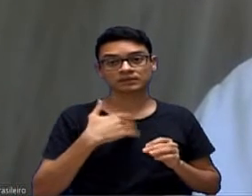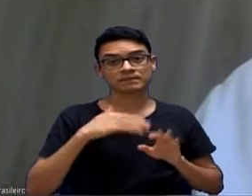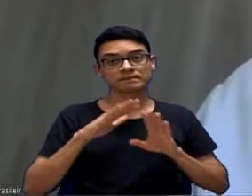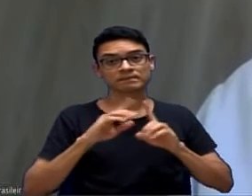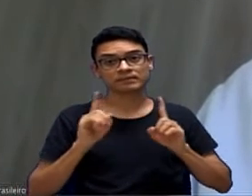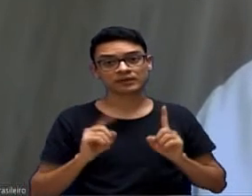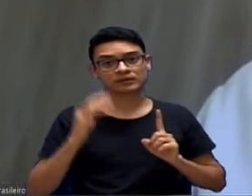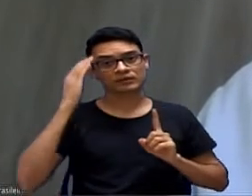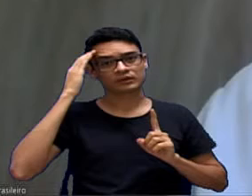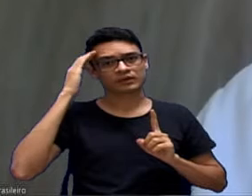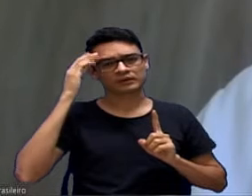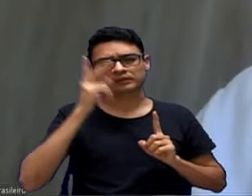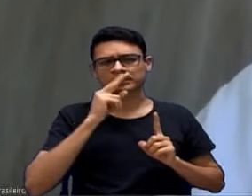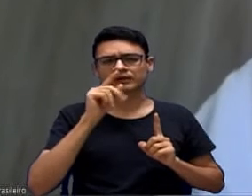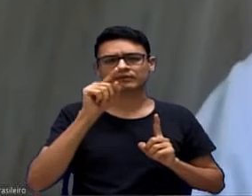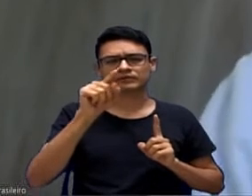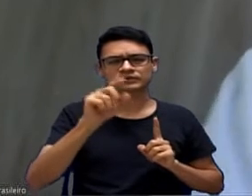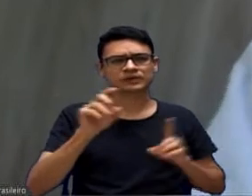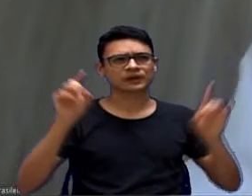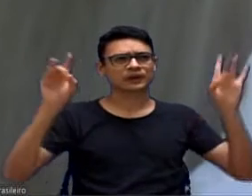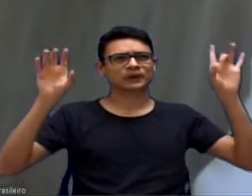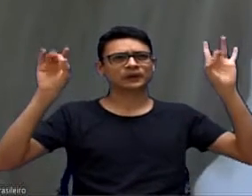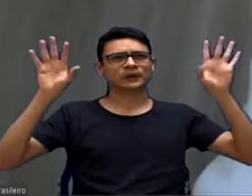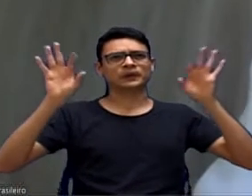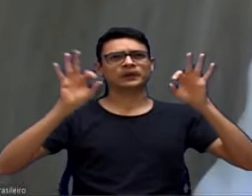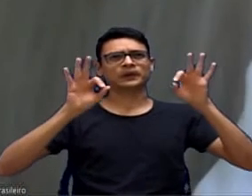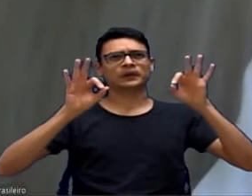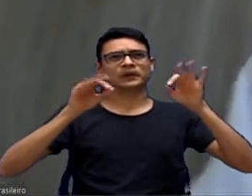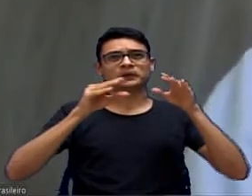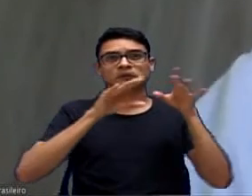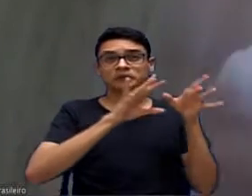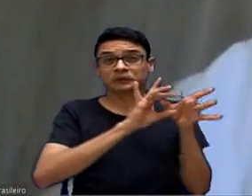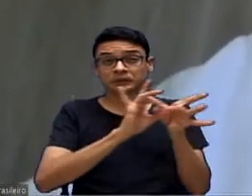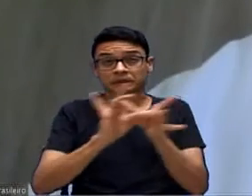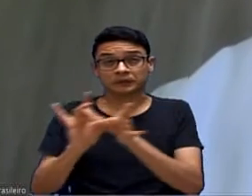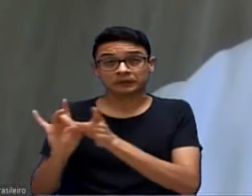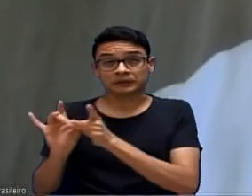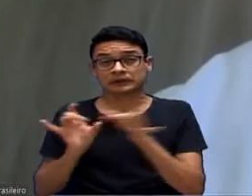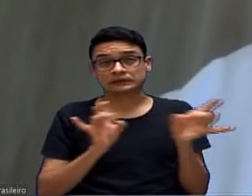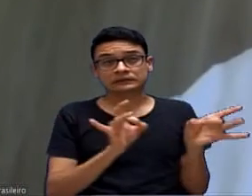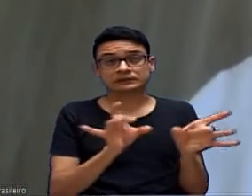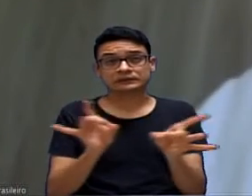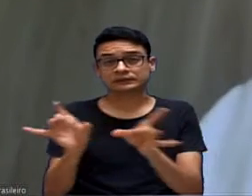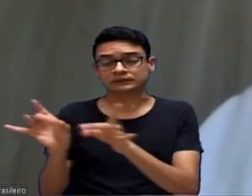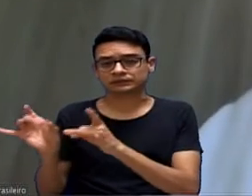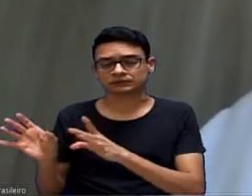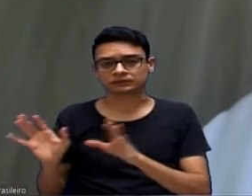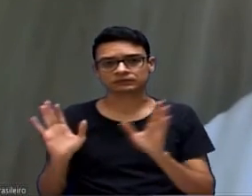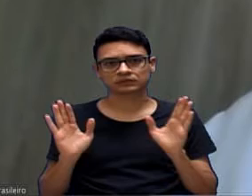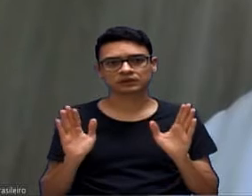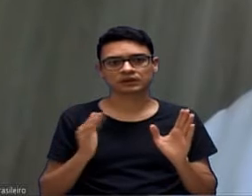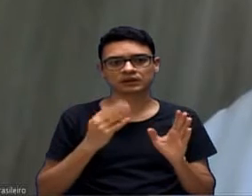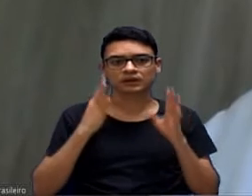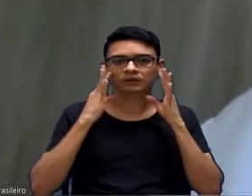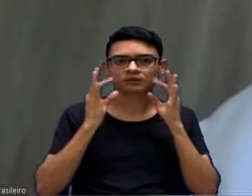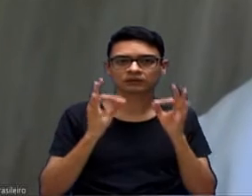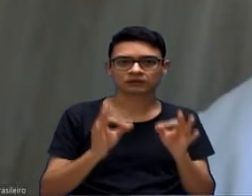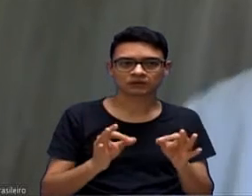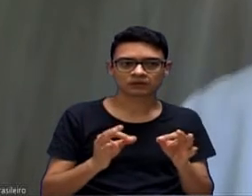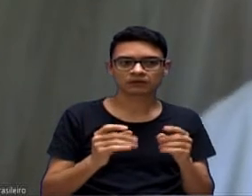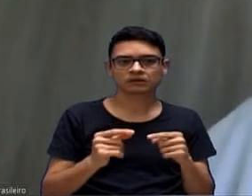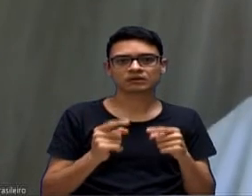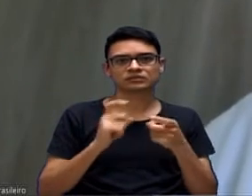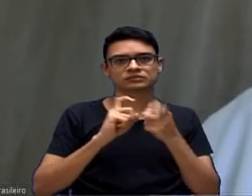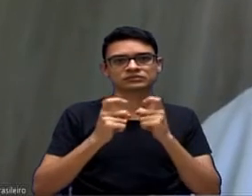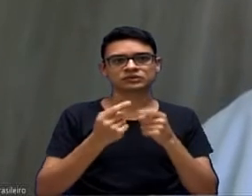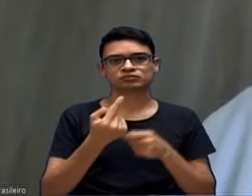preciosismo de V. Exª no sentido de seguir a risca a lei. Tanto é que aqui eu chamei a atenção que só poderia ser tirado por uma sessão e